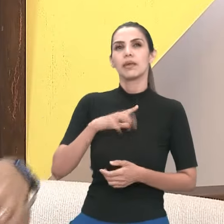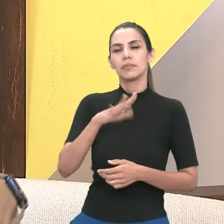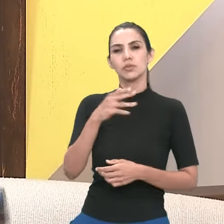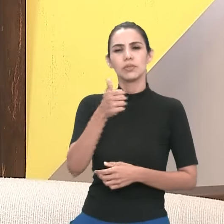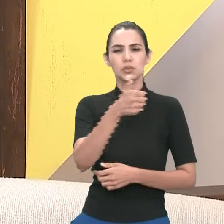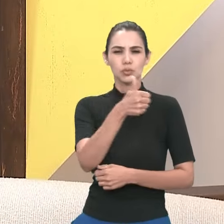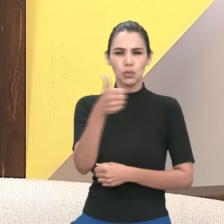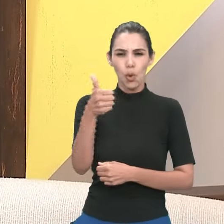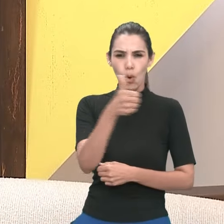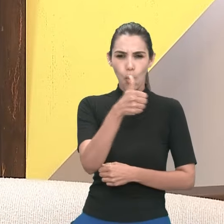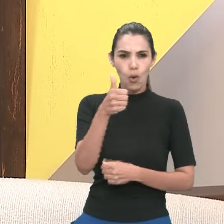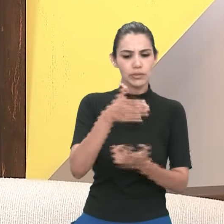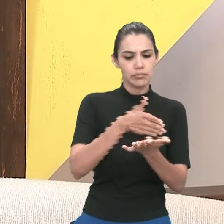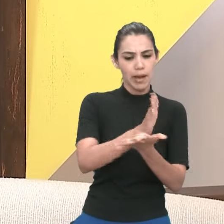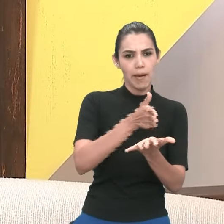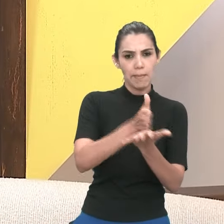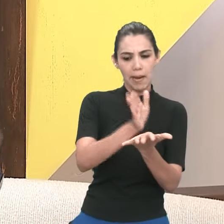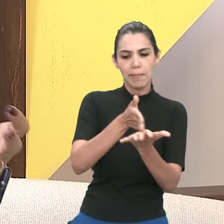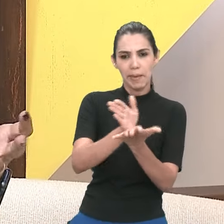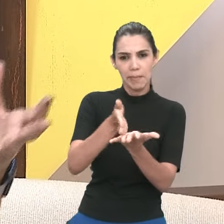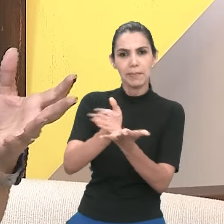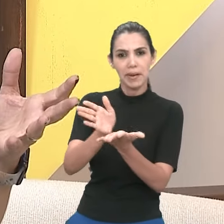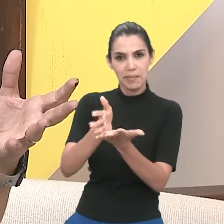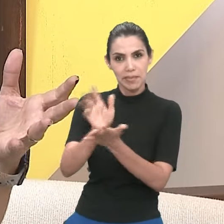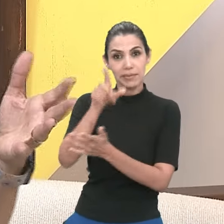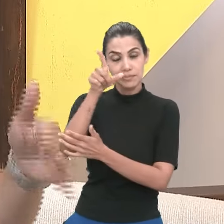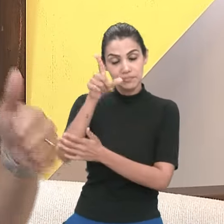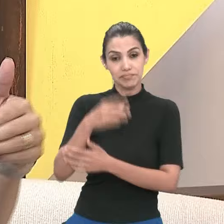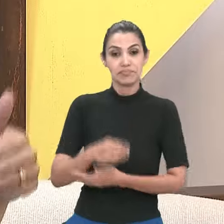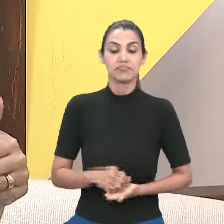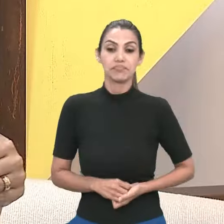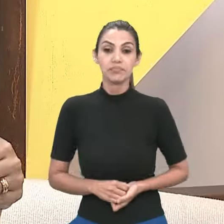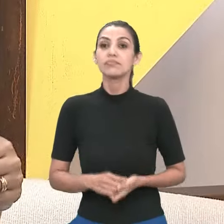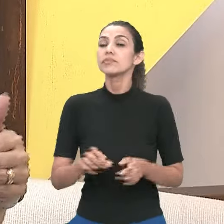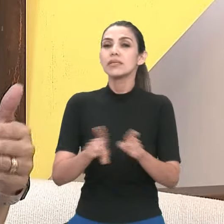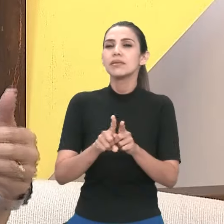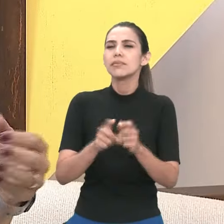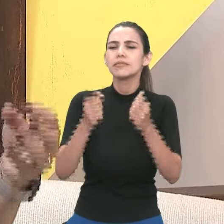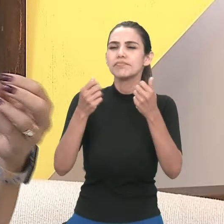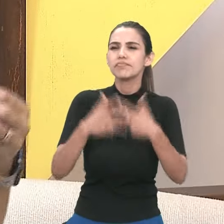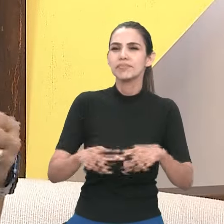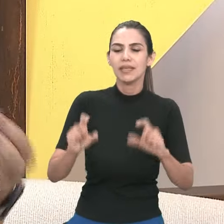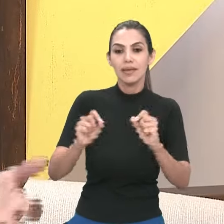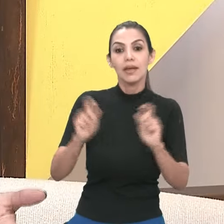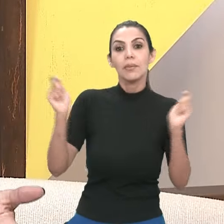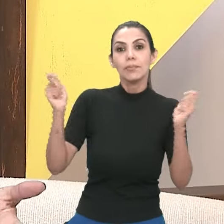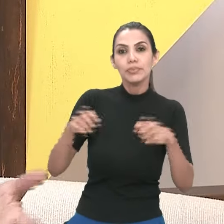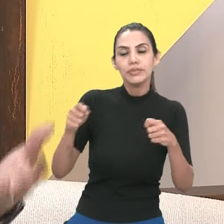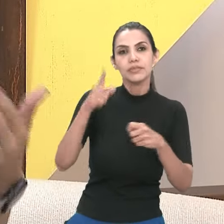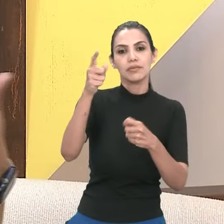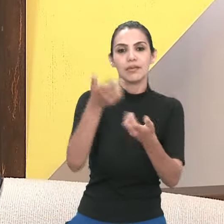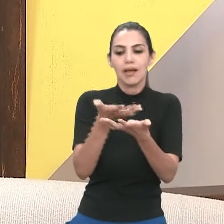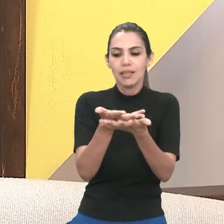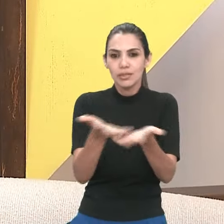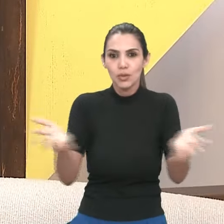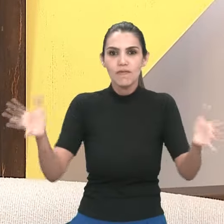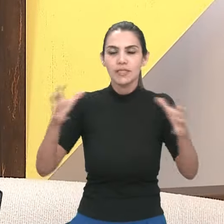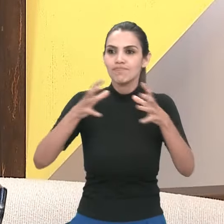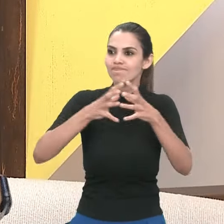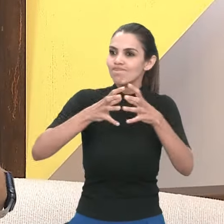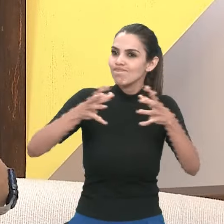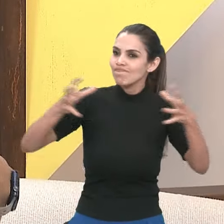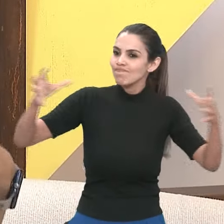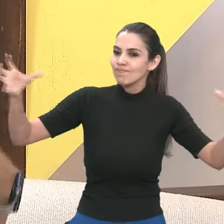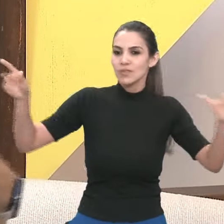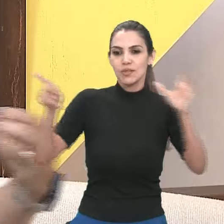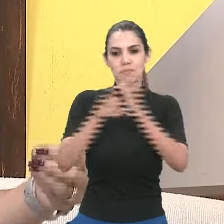modalidades e é muito legal a gente falar sobre a possibilidade de um evento tão grande, dentro de casa e de